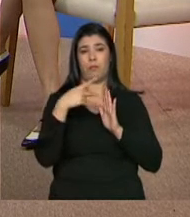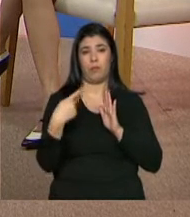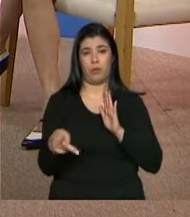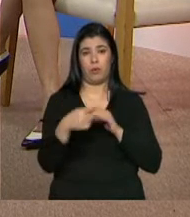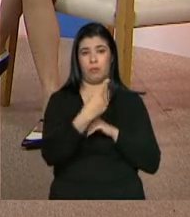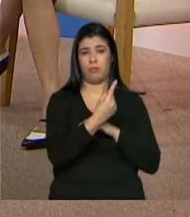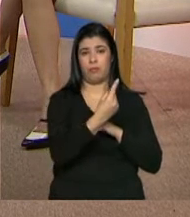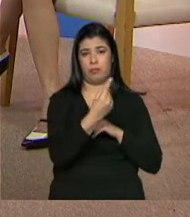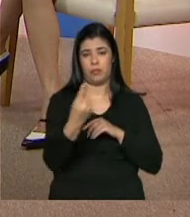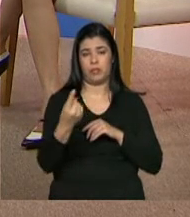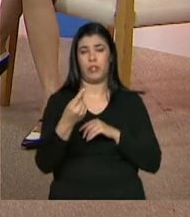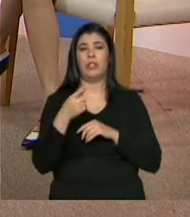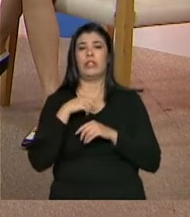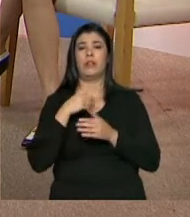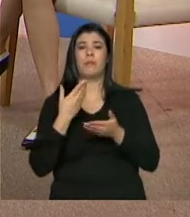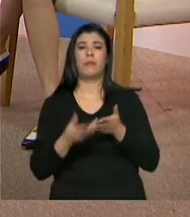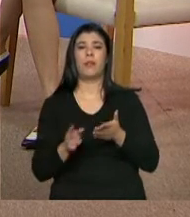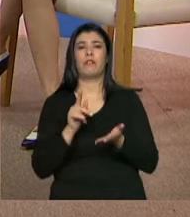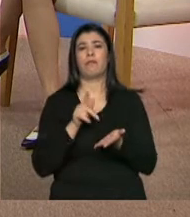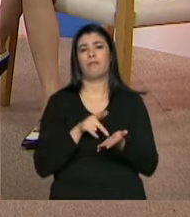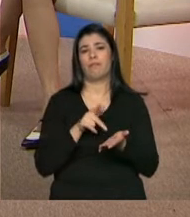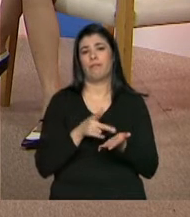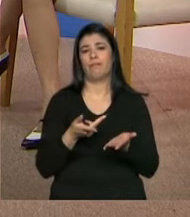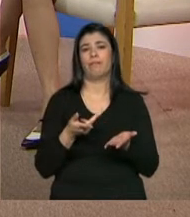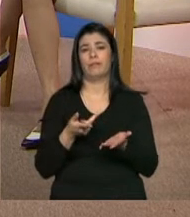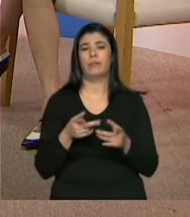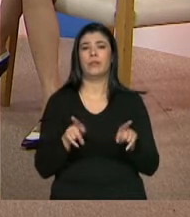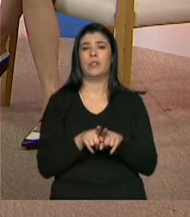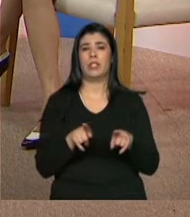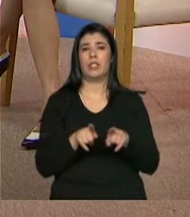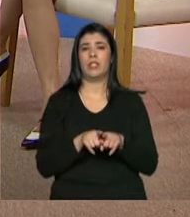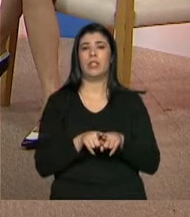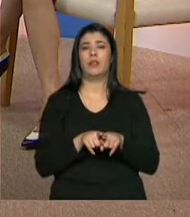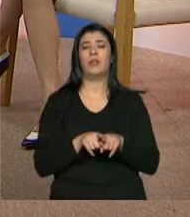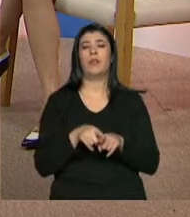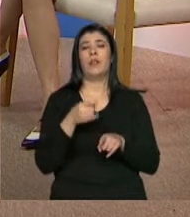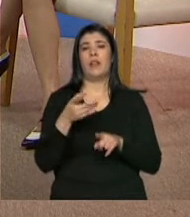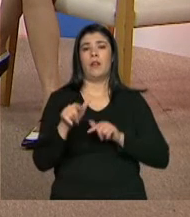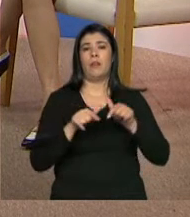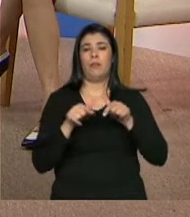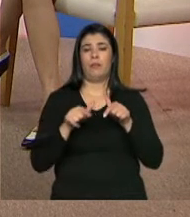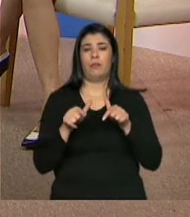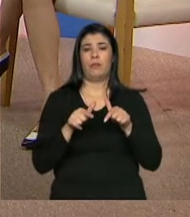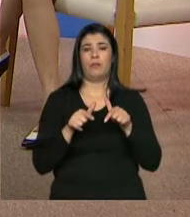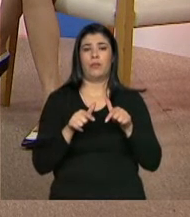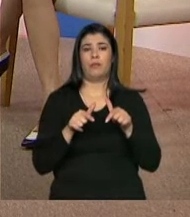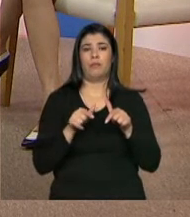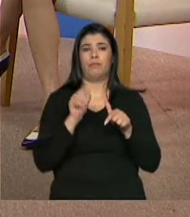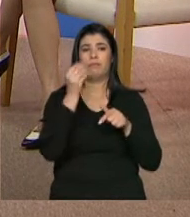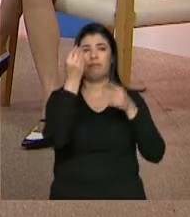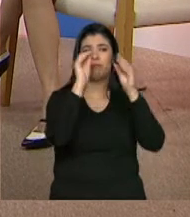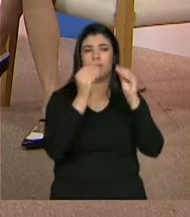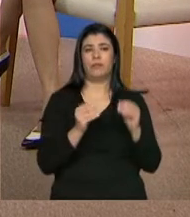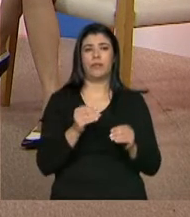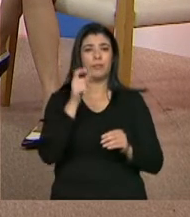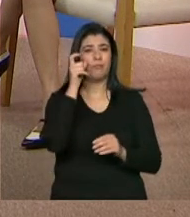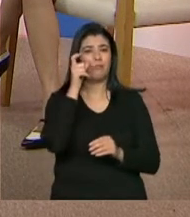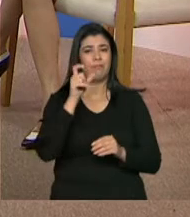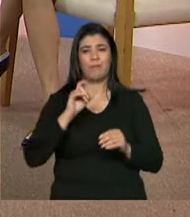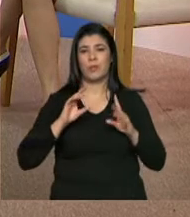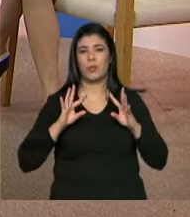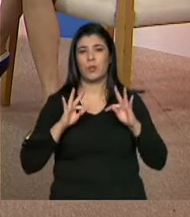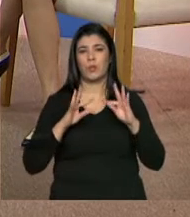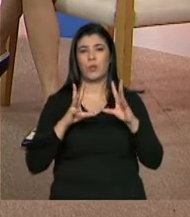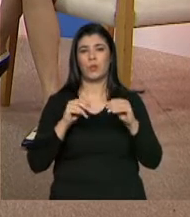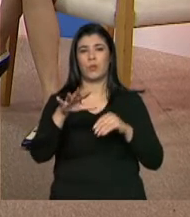se desatualizam, que não tem nenhum esse mecanismo. E, ao mesmo tempo, eu acho que é um mecanismo também interessante para todas as esferas de